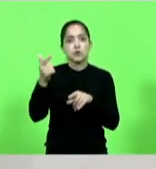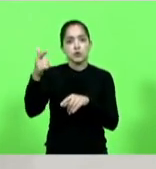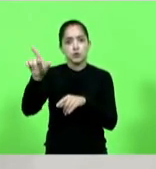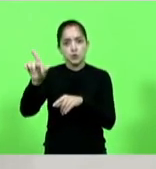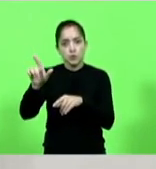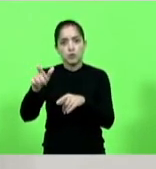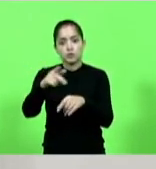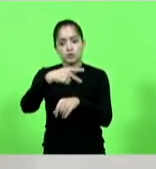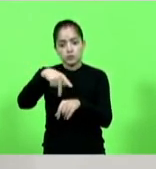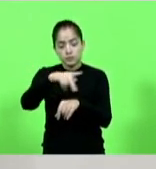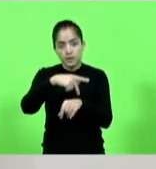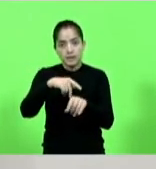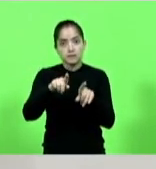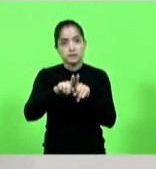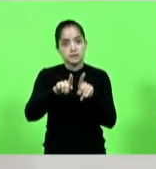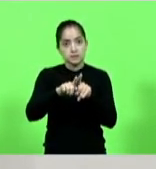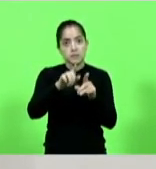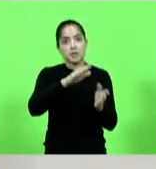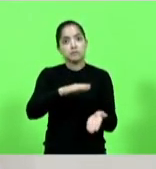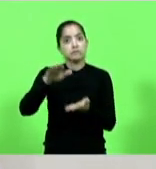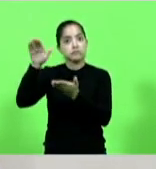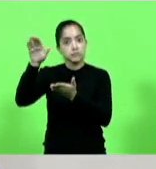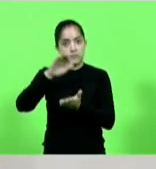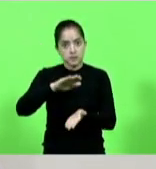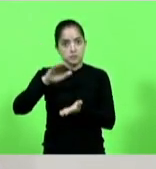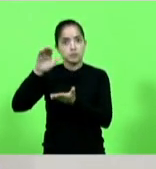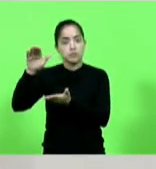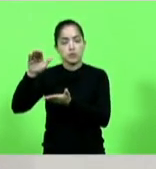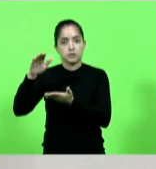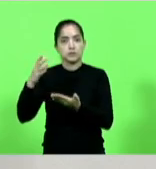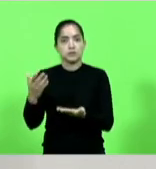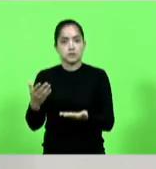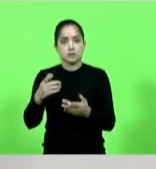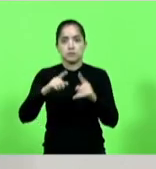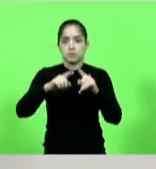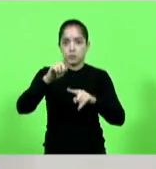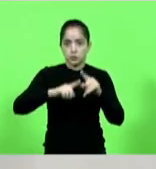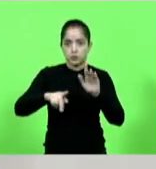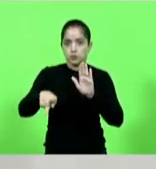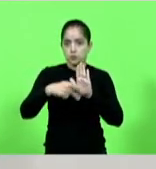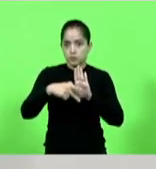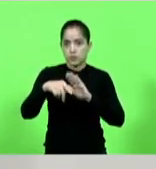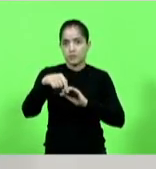que o Brasil exporta através dos nossos produtos catarinenses.